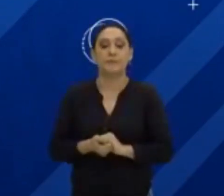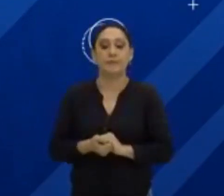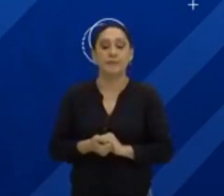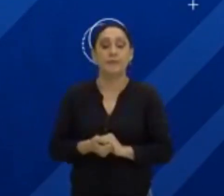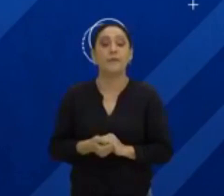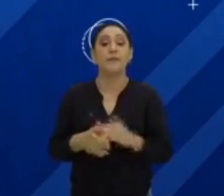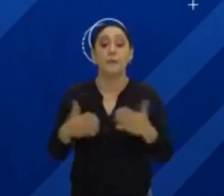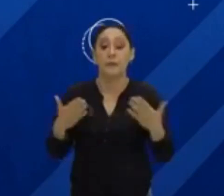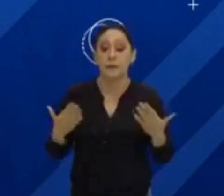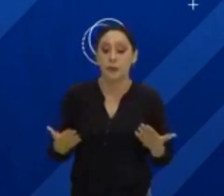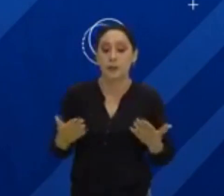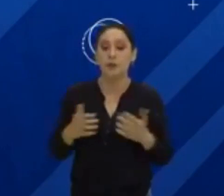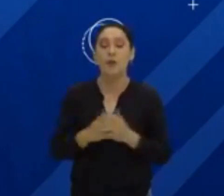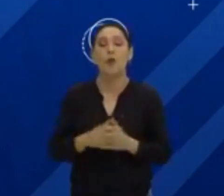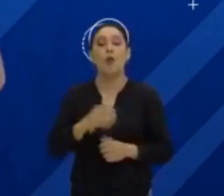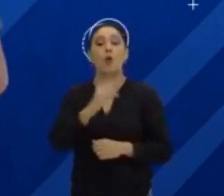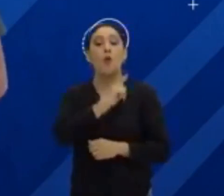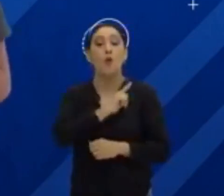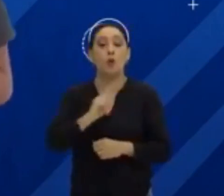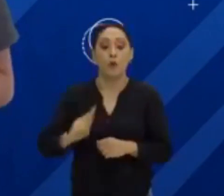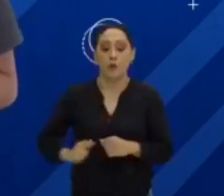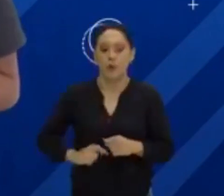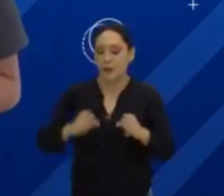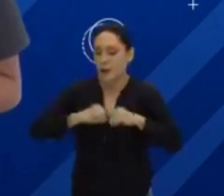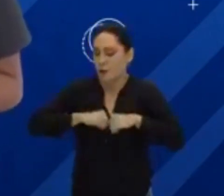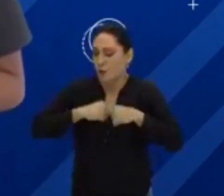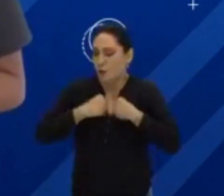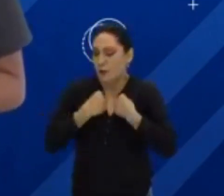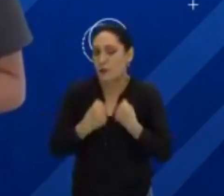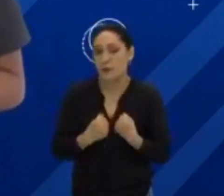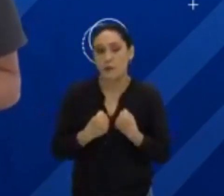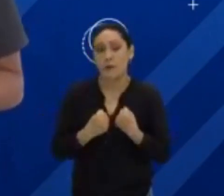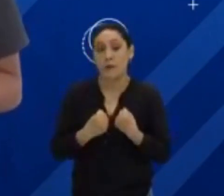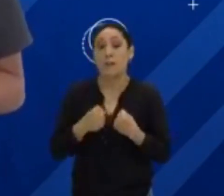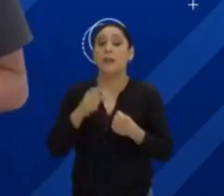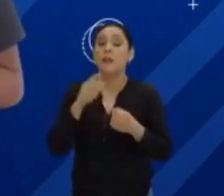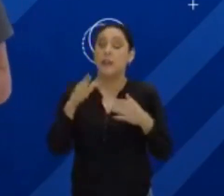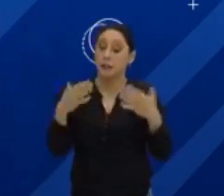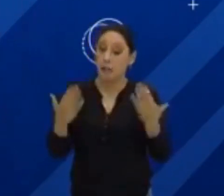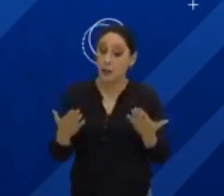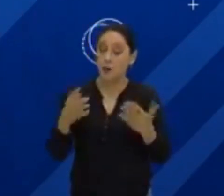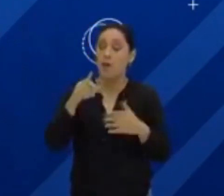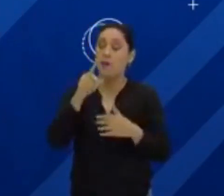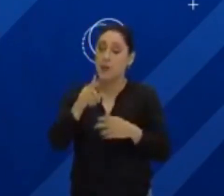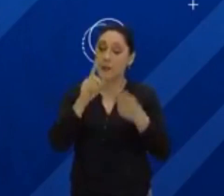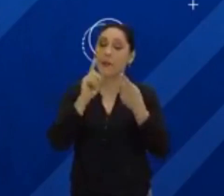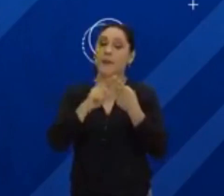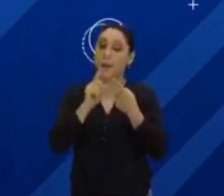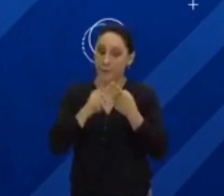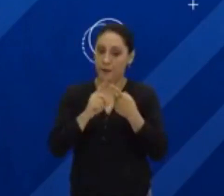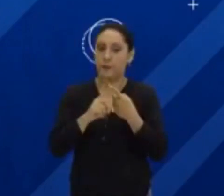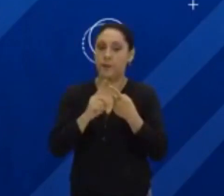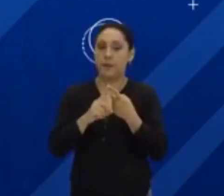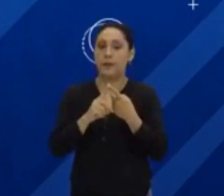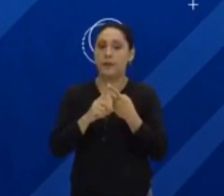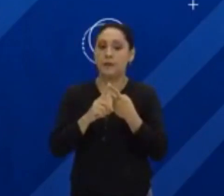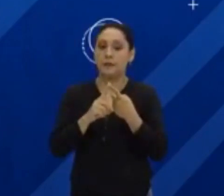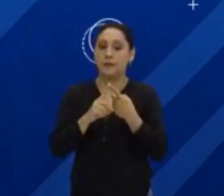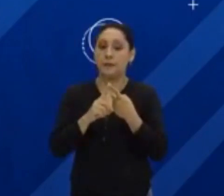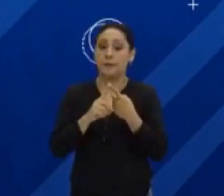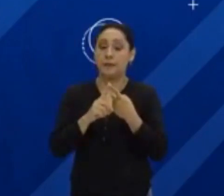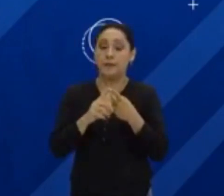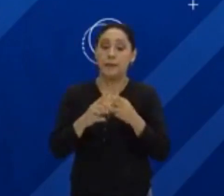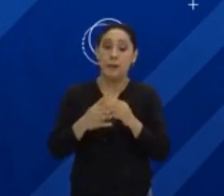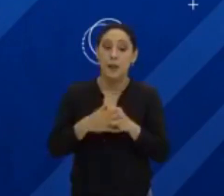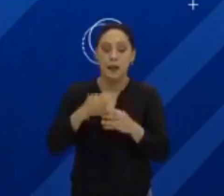Gente, o governo do Estado está fazendo a parte dele. Então, faça a sua parte também.